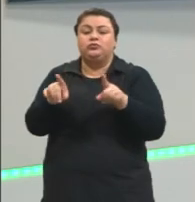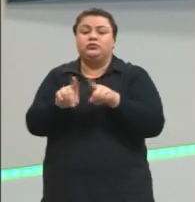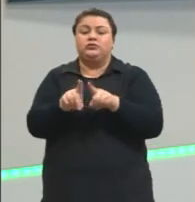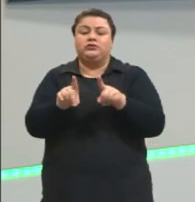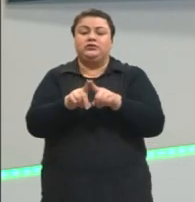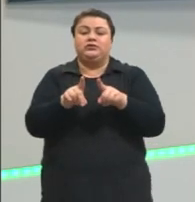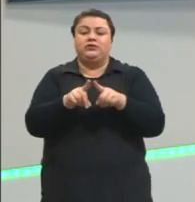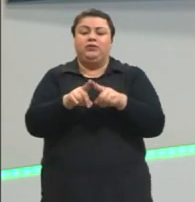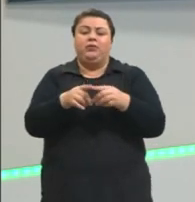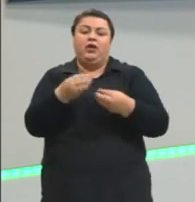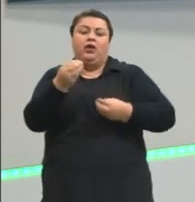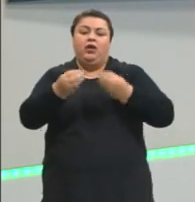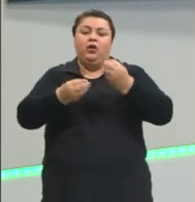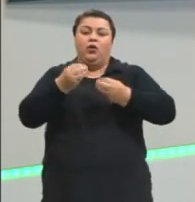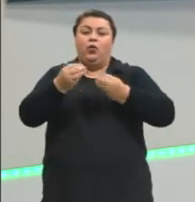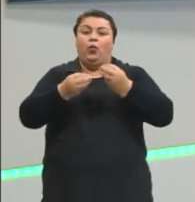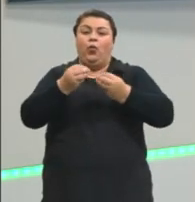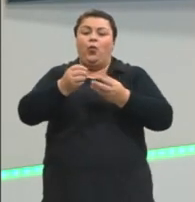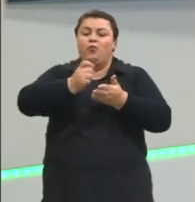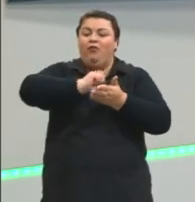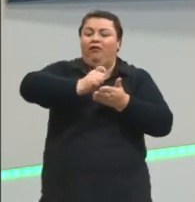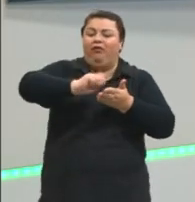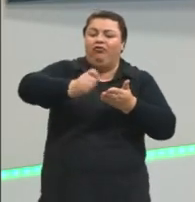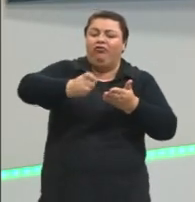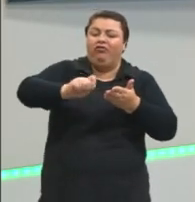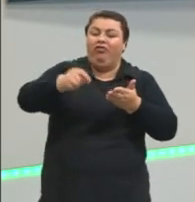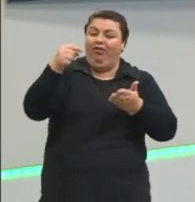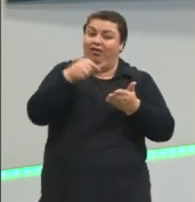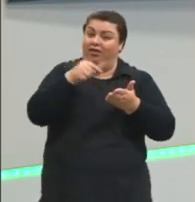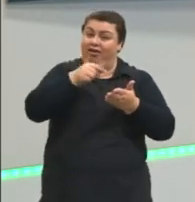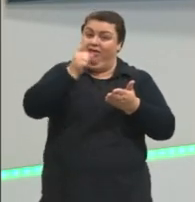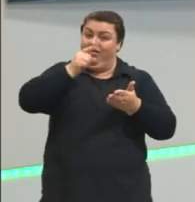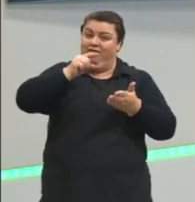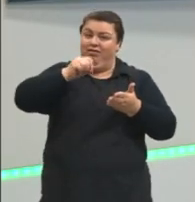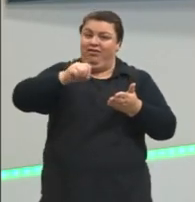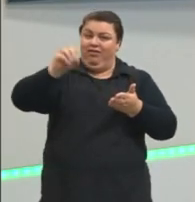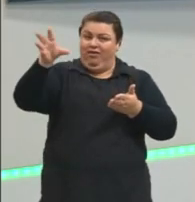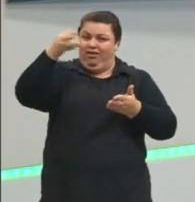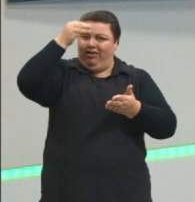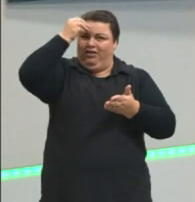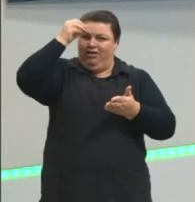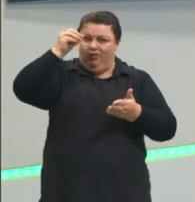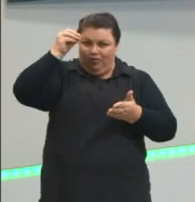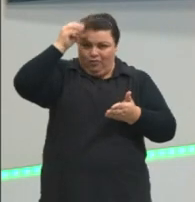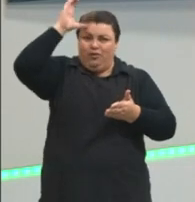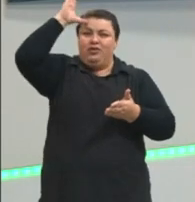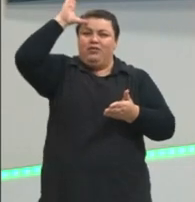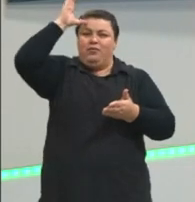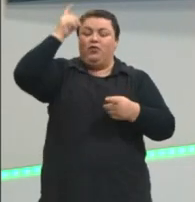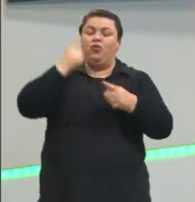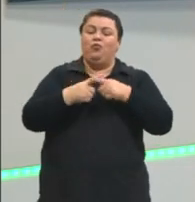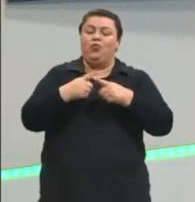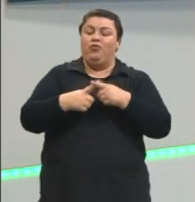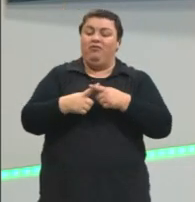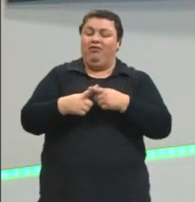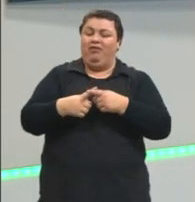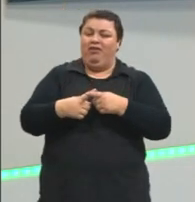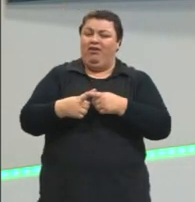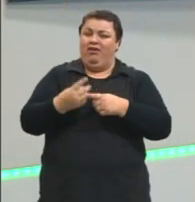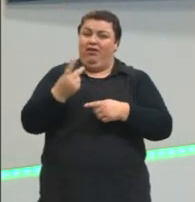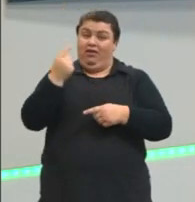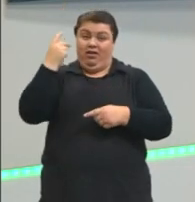também formas de registrar esse conhecimento. Porque antigamente, tudo se dava através da